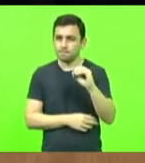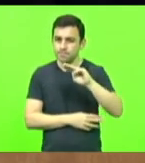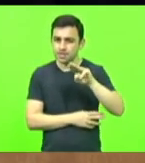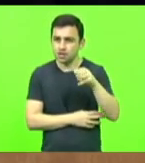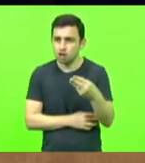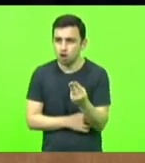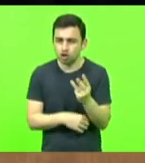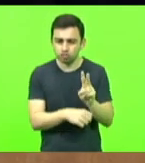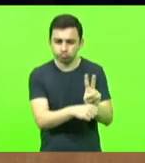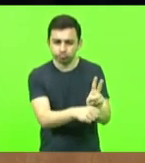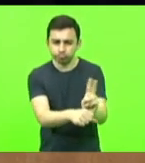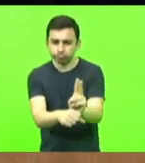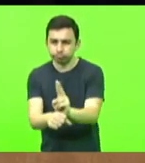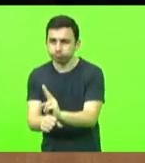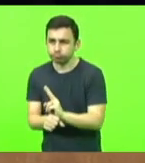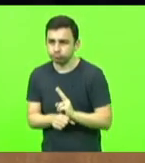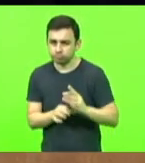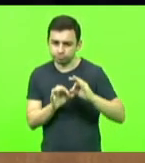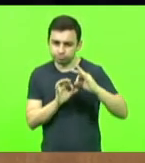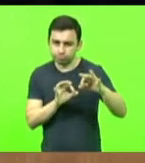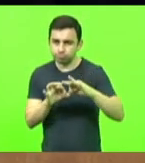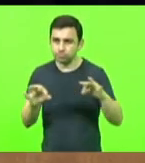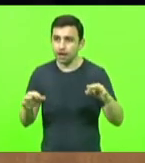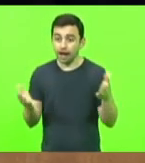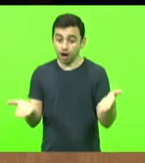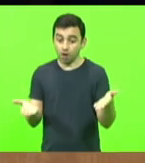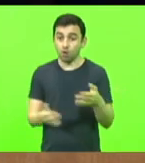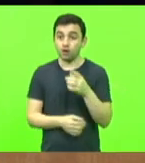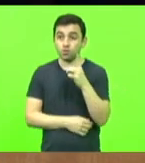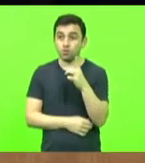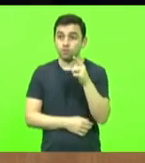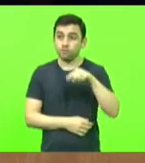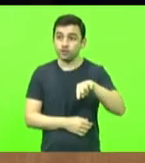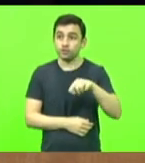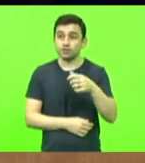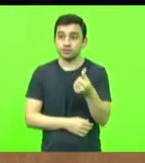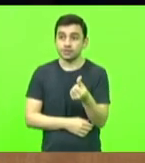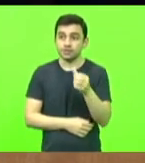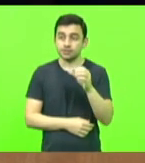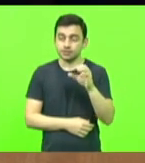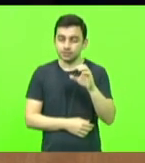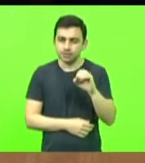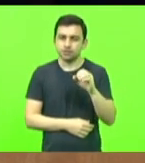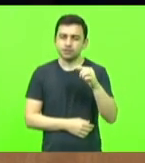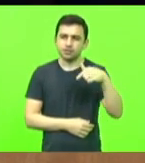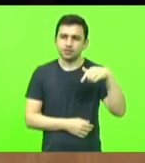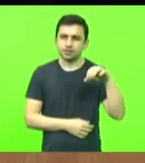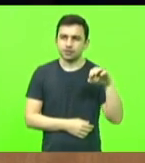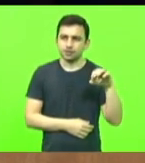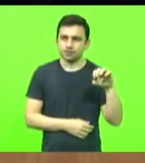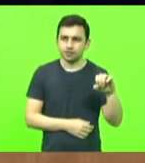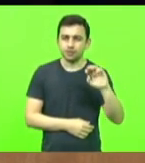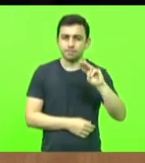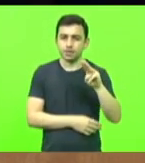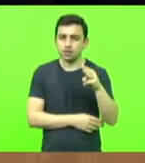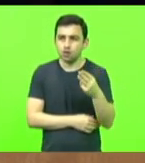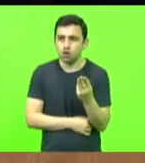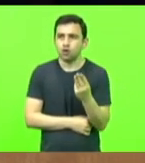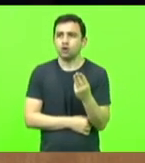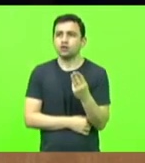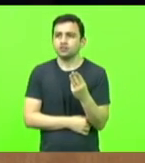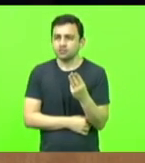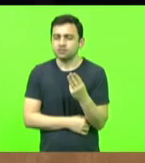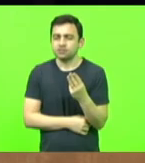preservados, hoje dispomos de 1,670 milhões de